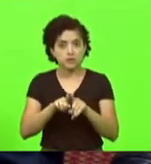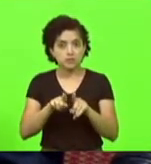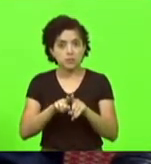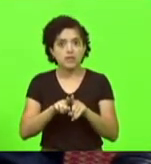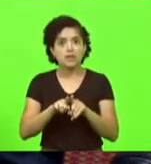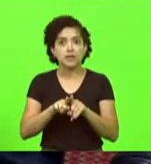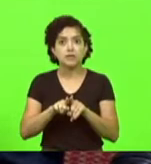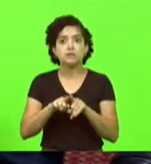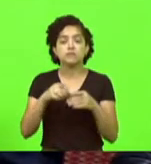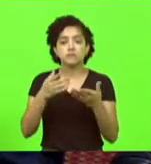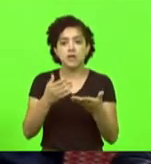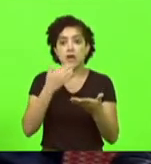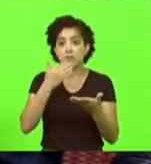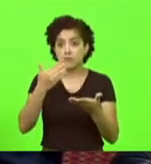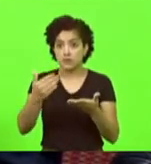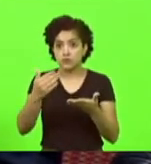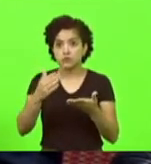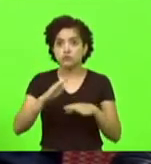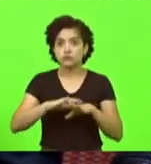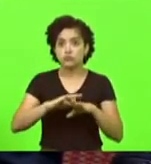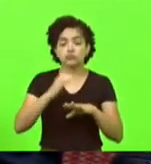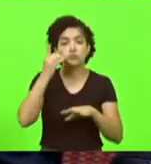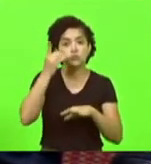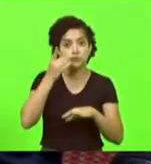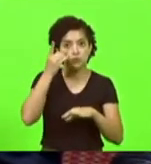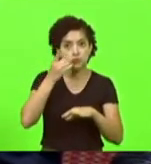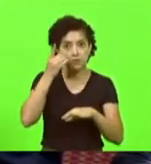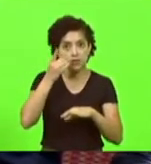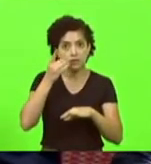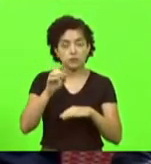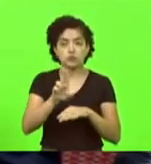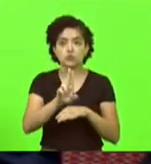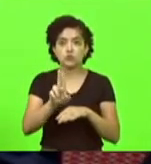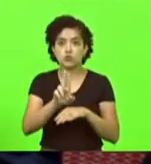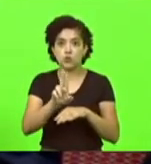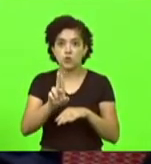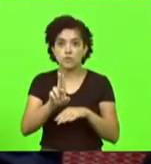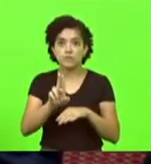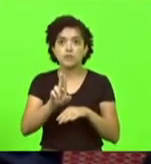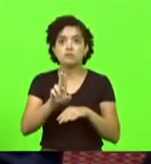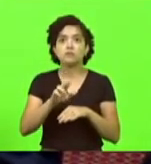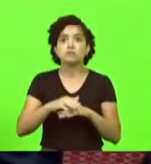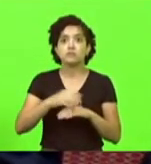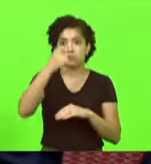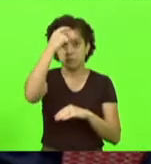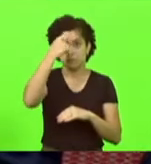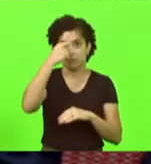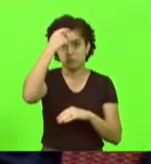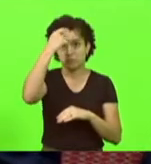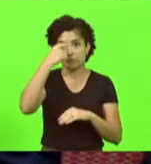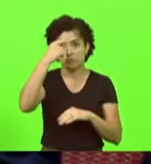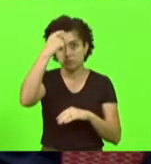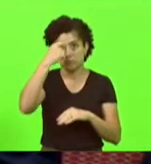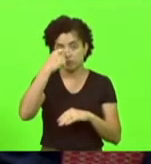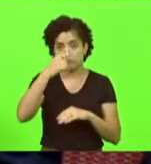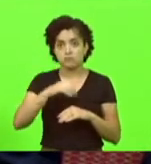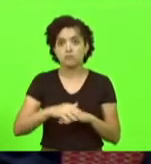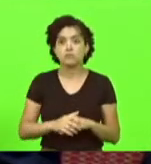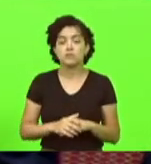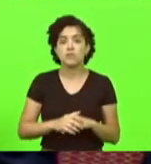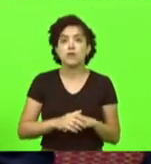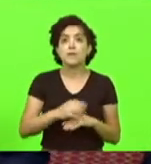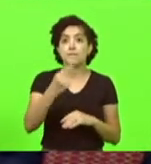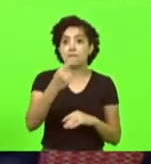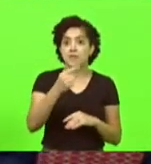deputados e diversos deputados, para indicar o nome do eminente deputado Maurício de Lack para concorrer ao cargo de primeiro vice